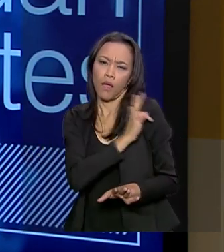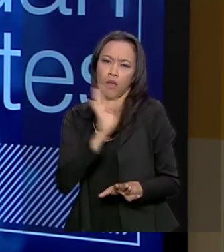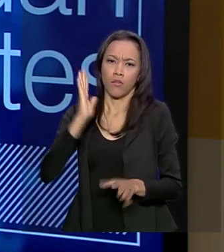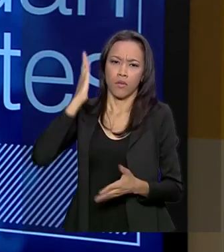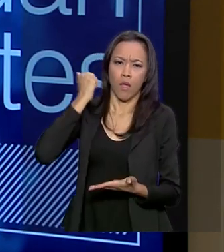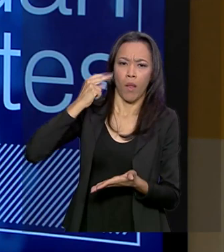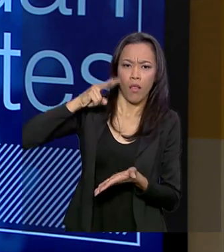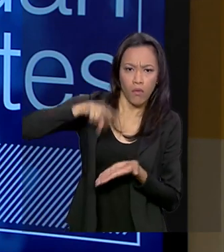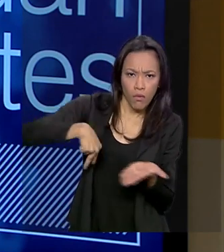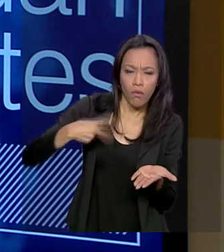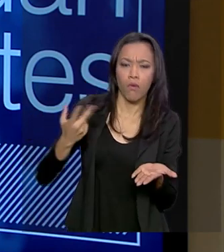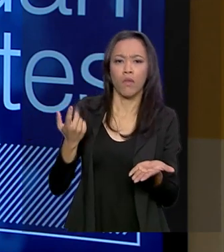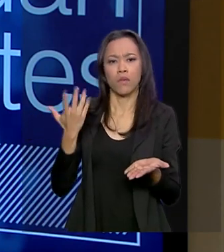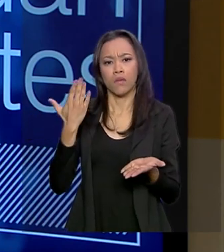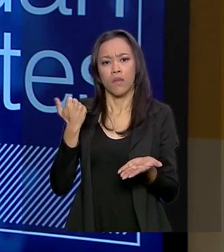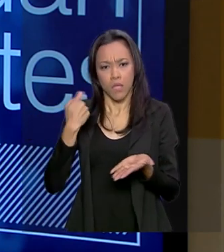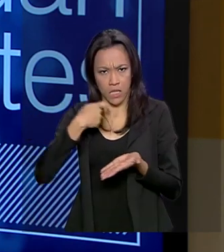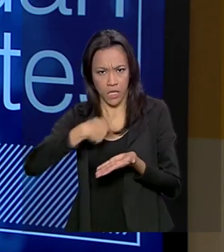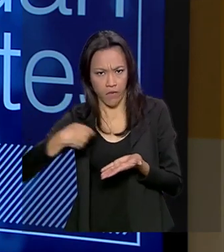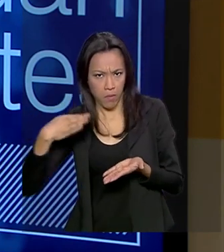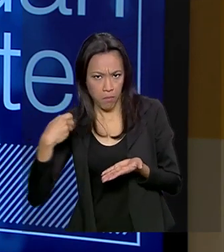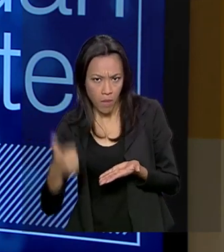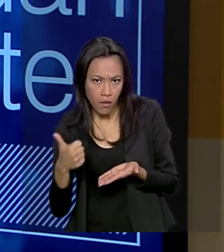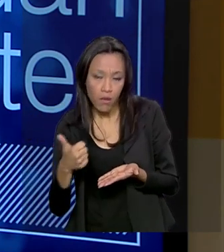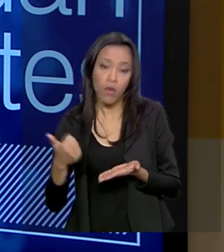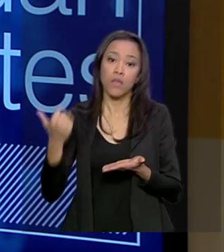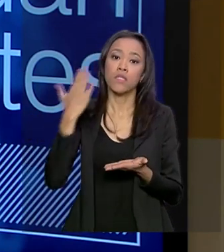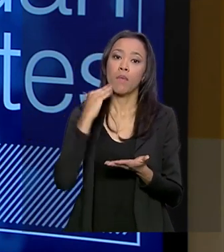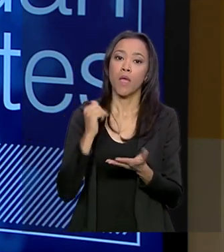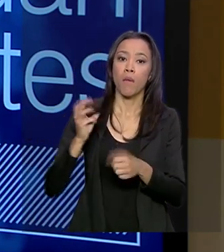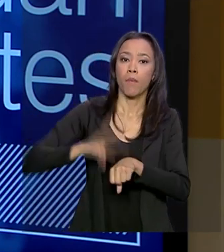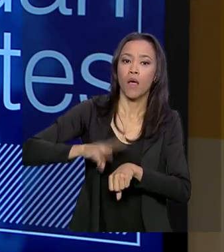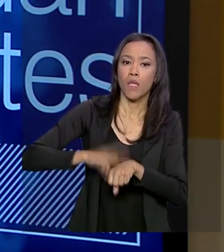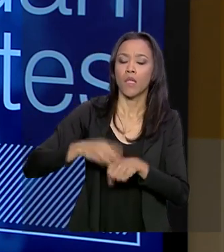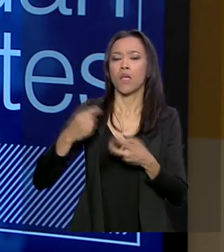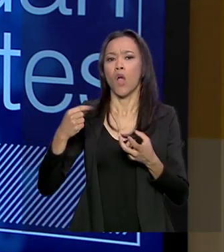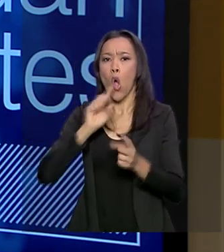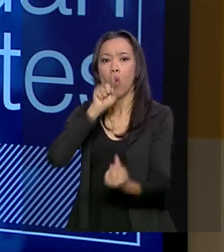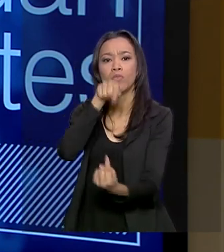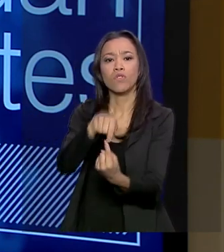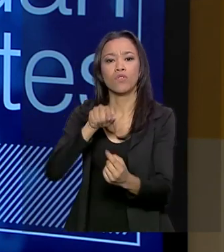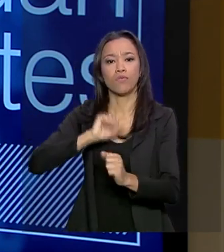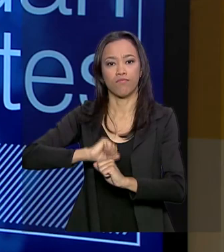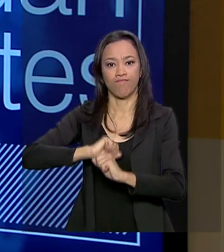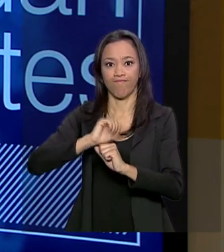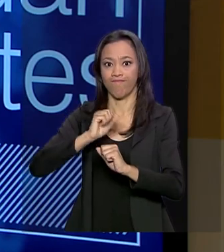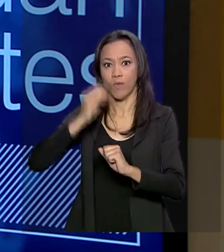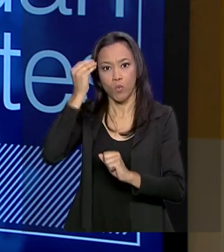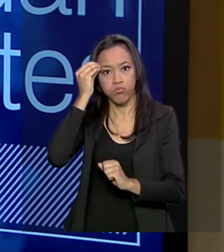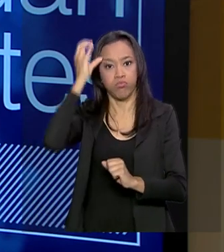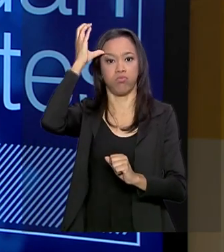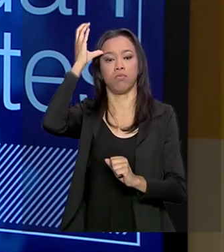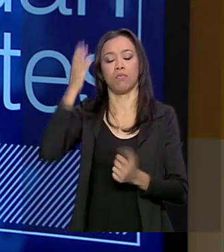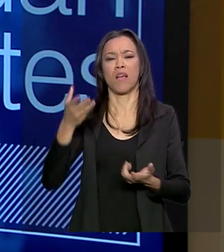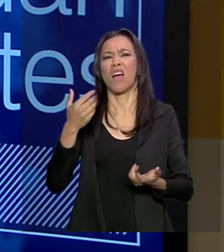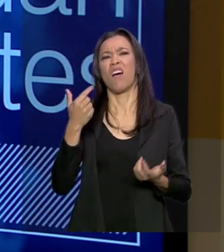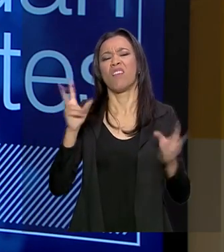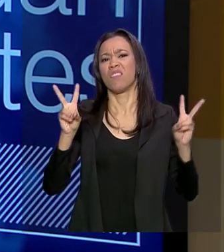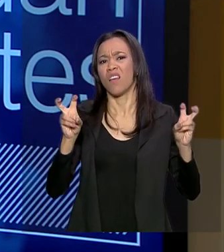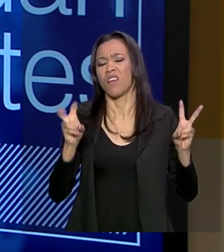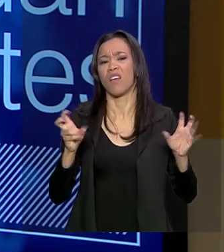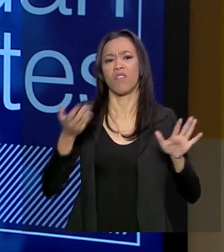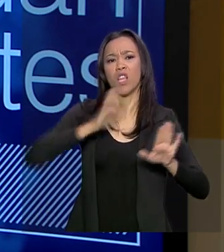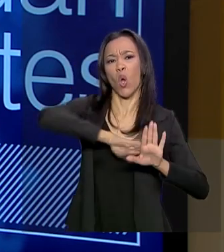leitura, de escrever bem, fazer conta, conhecimentos objetivos, aquelas questões